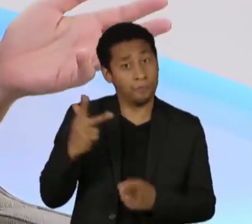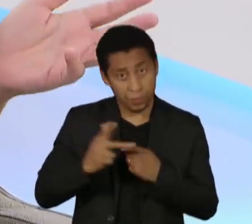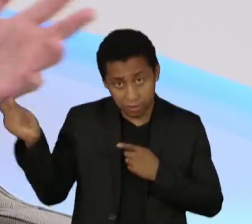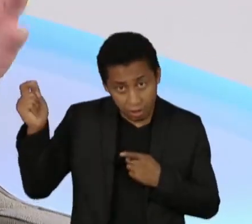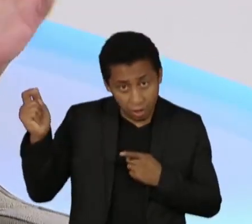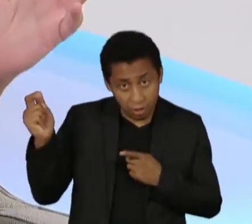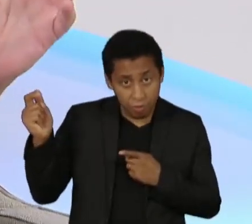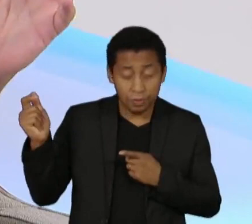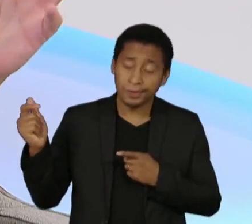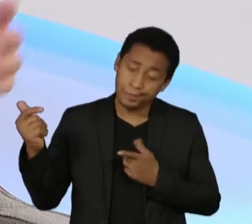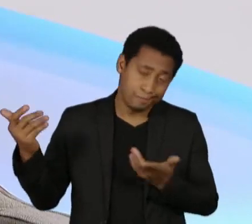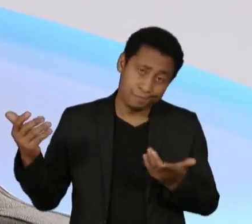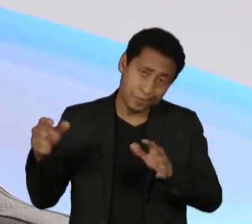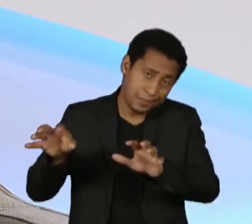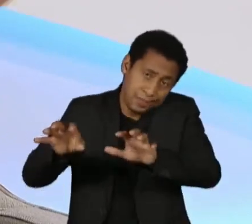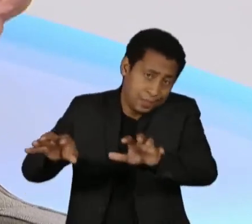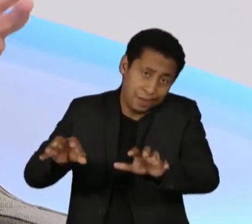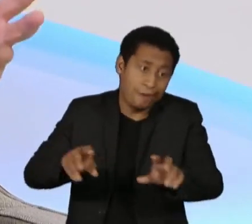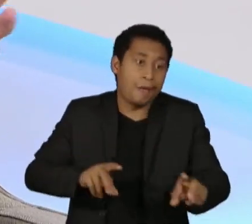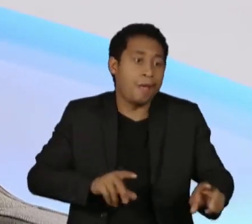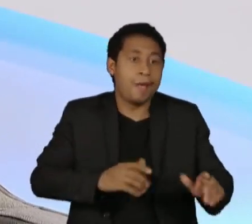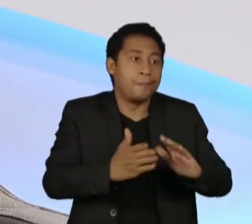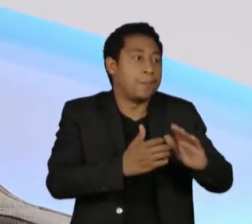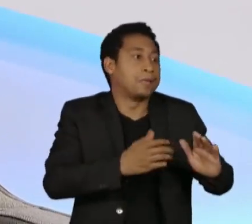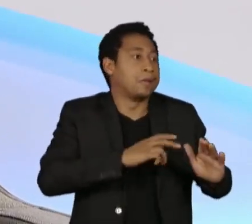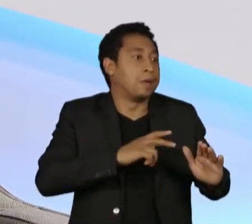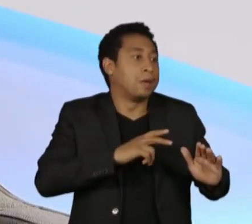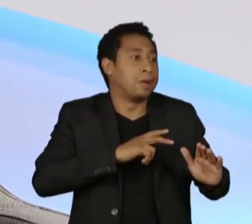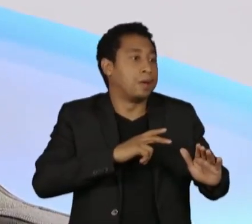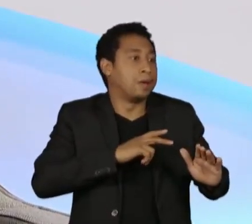privatização mesmo. Isso eu acho que não seria razoável.